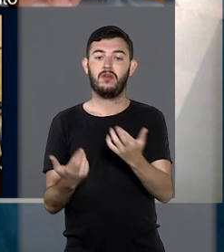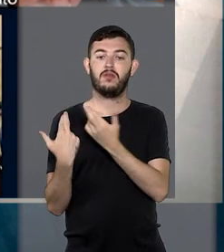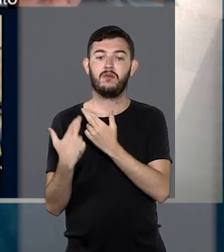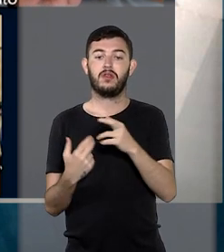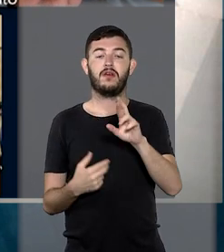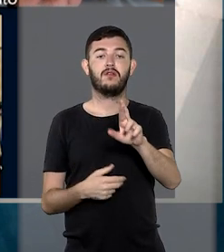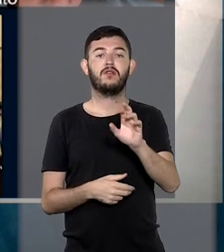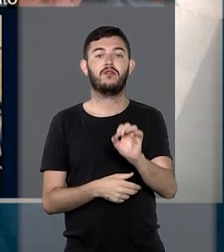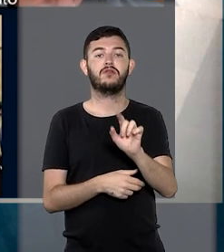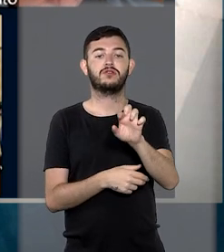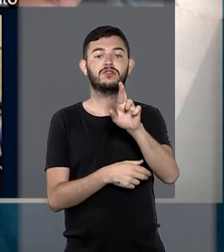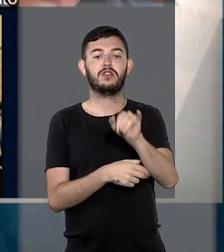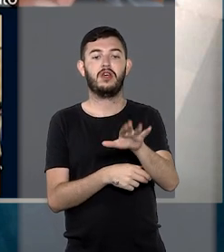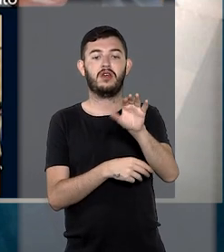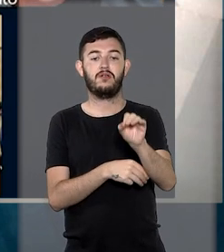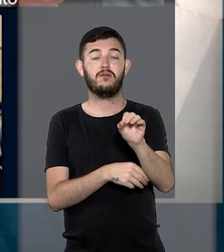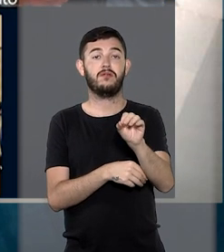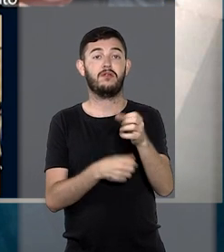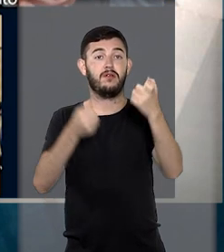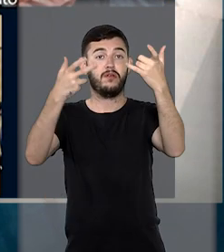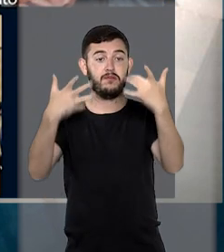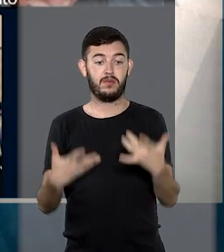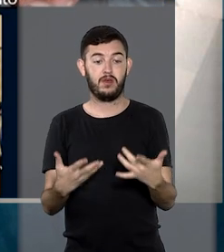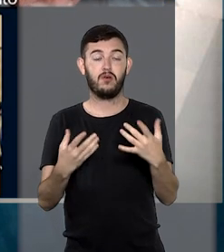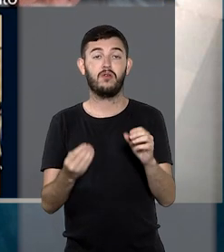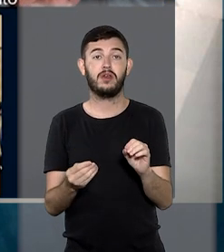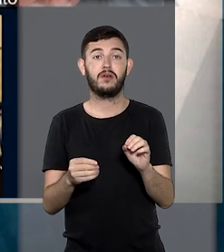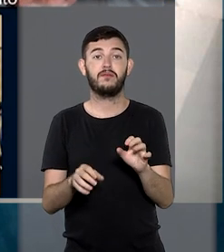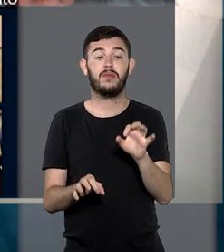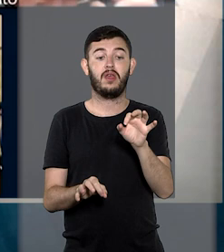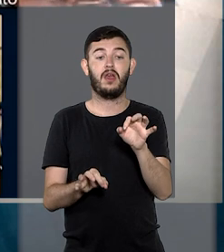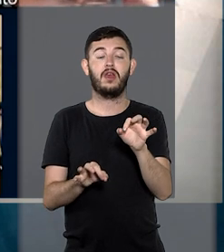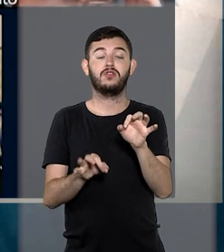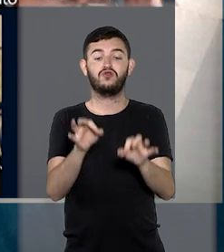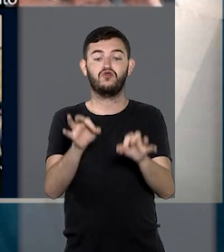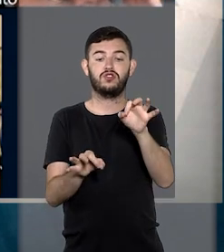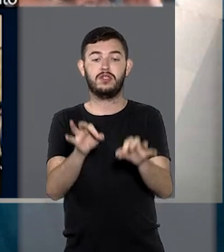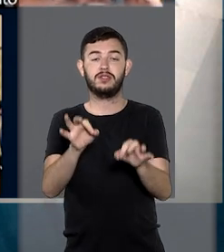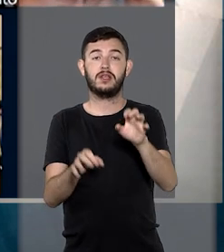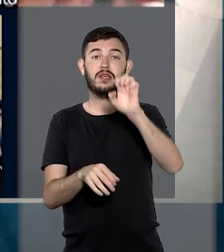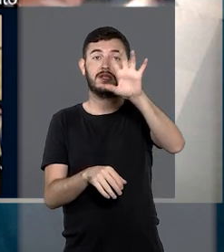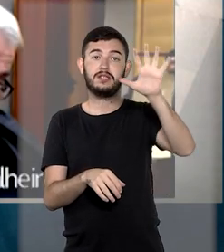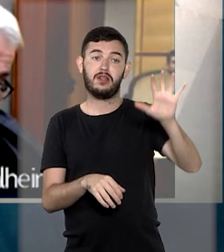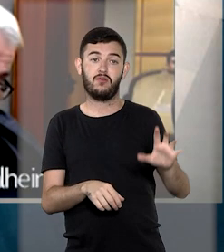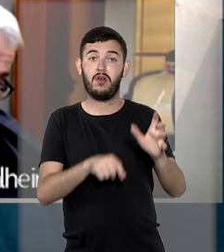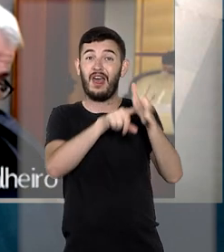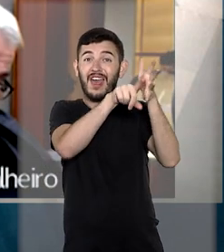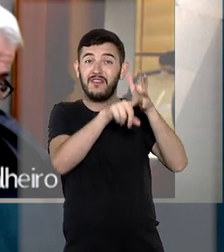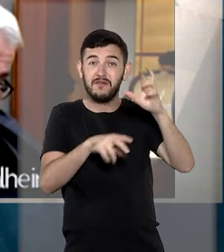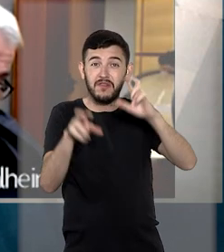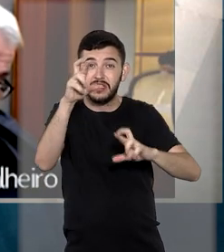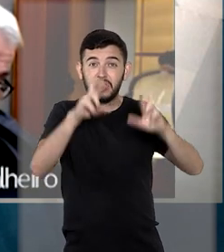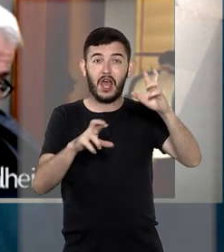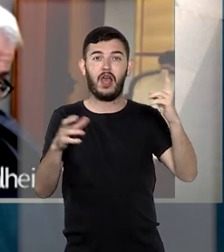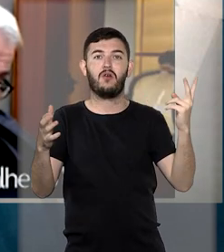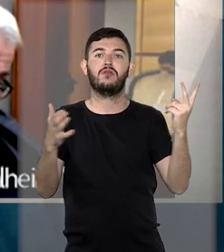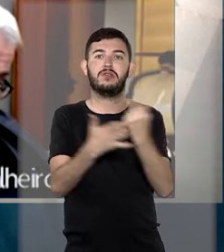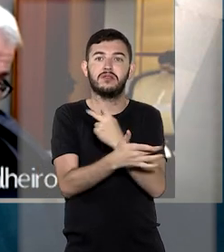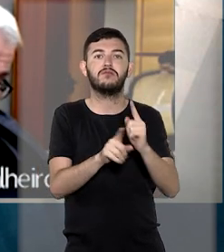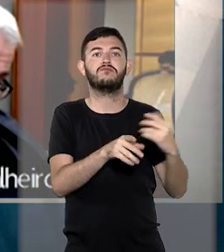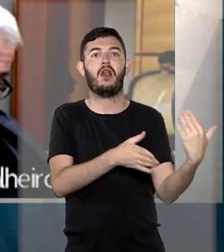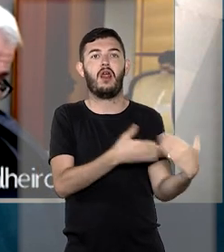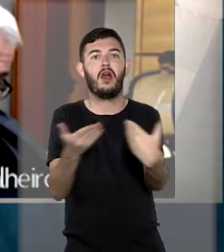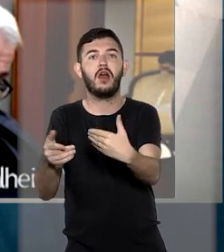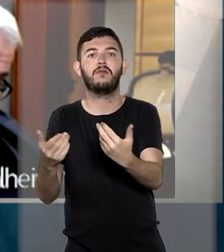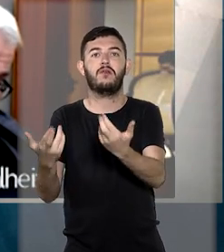ministro Rogério Schietti Cruz, destacou que mesmo após a redistribuição para a Justiça Estadual, a investigação continuou a